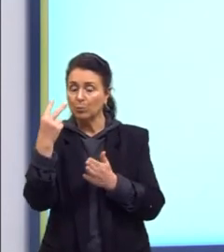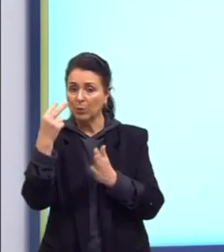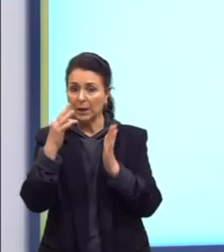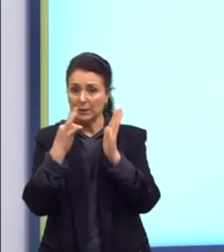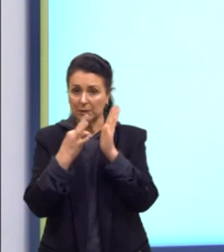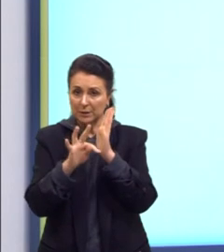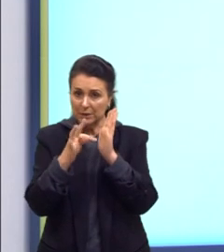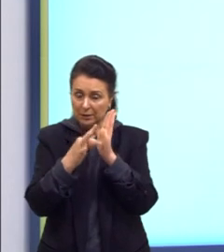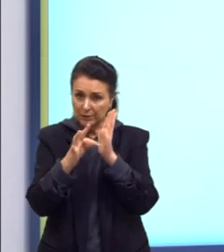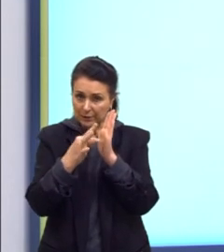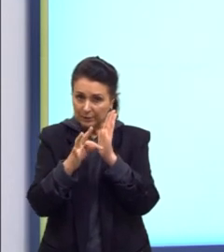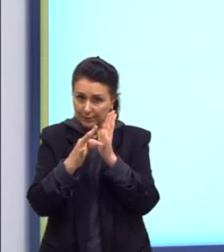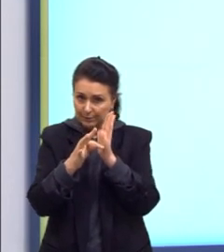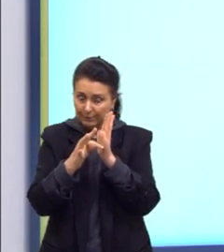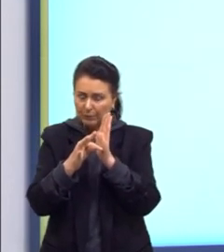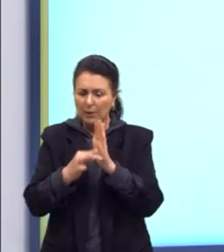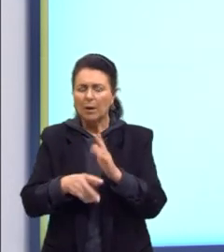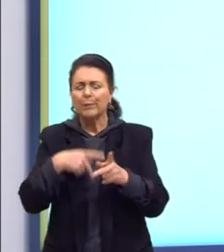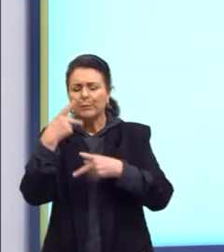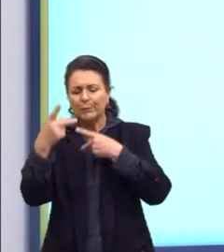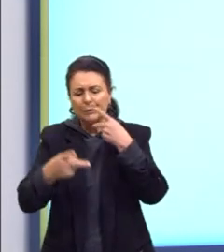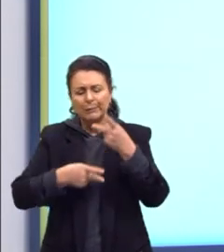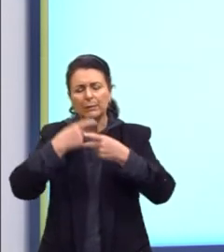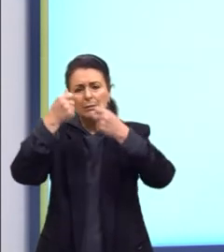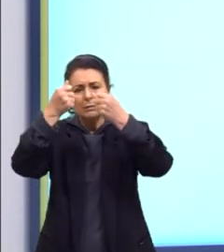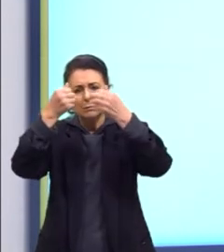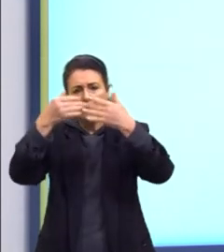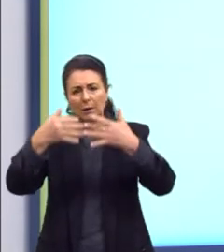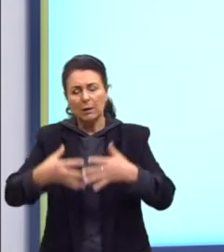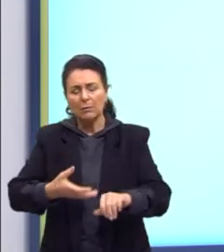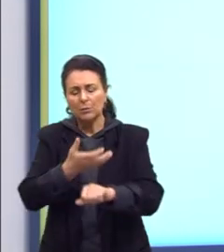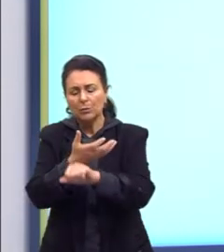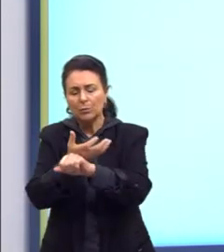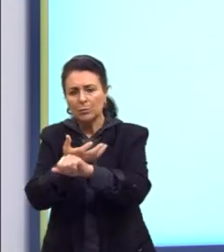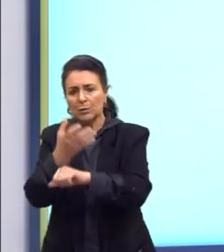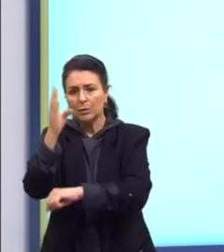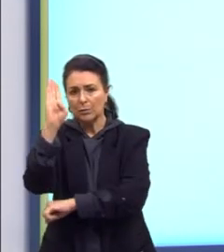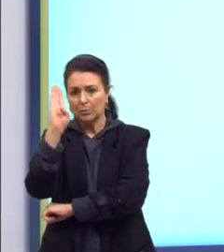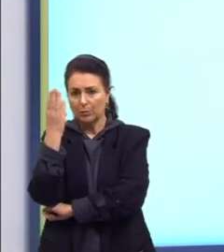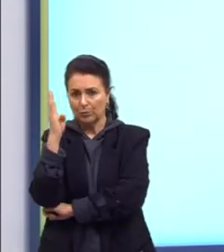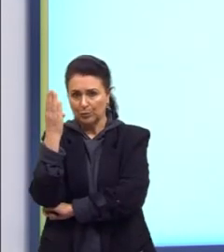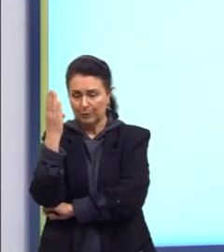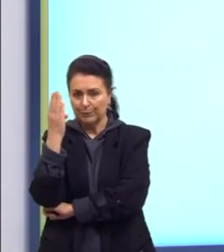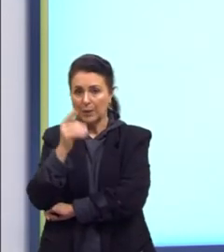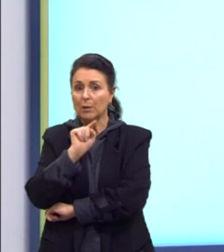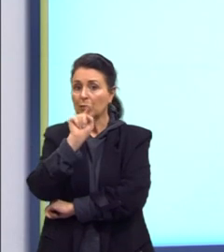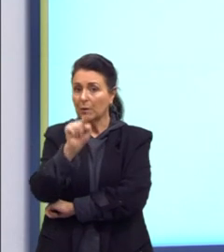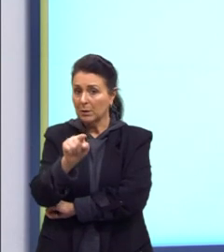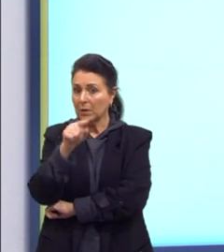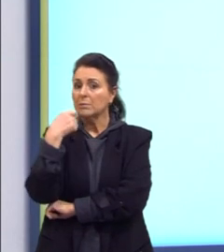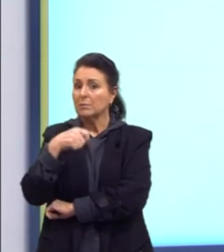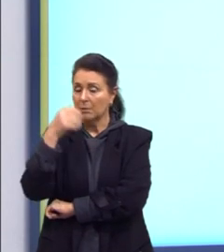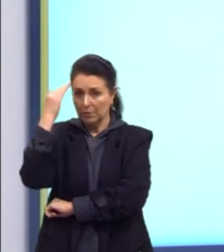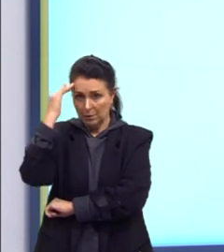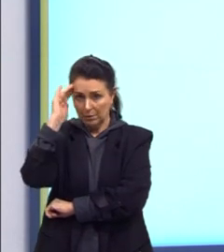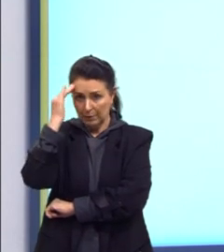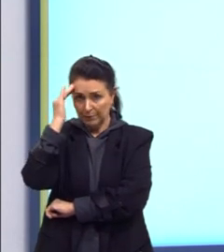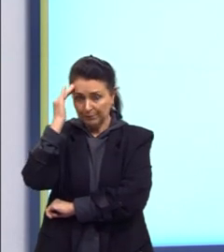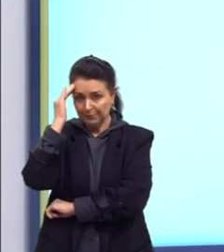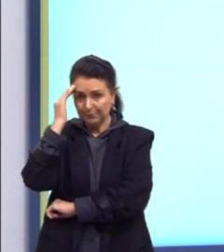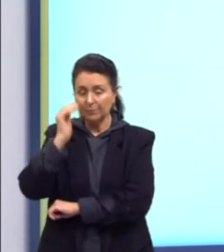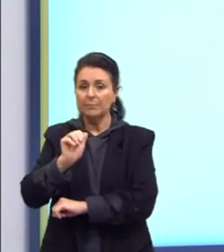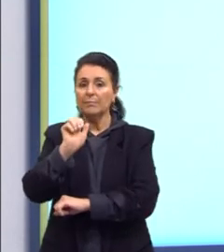que é muito falado em biologia, que vocês têm que saber, na ponta da língua, que é a